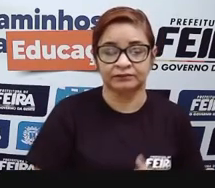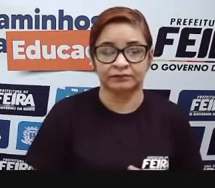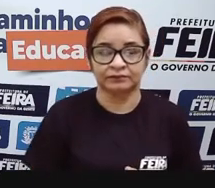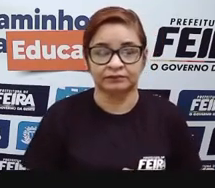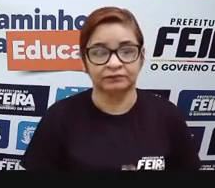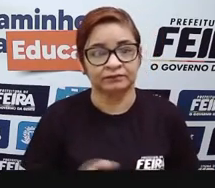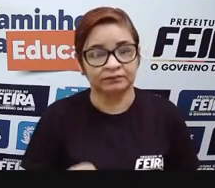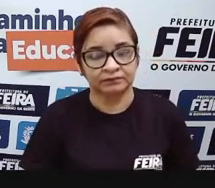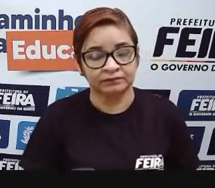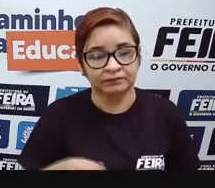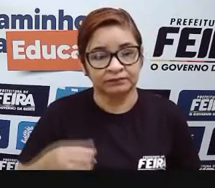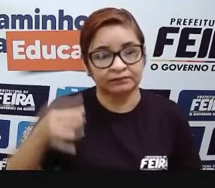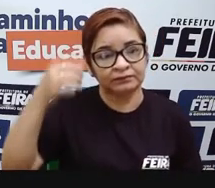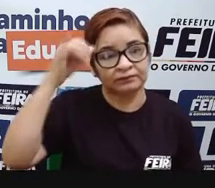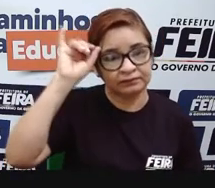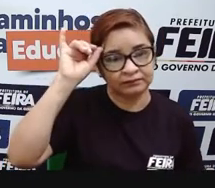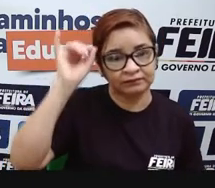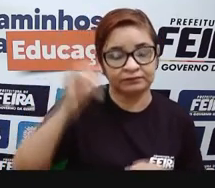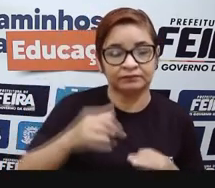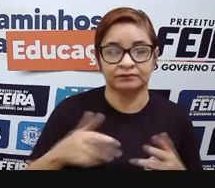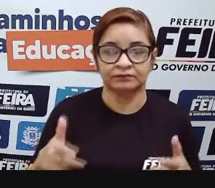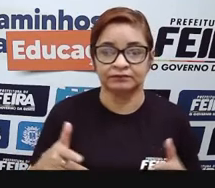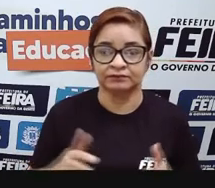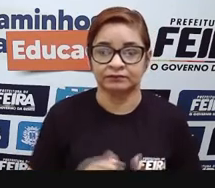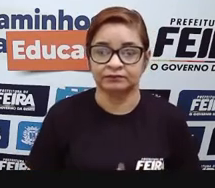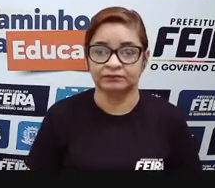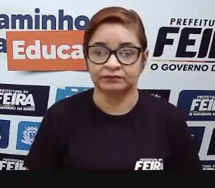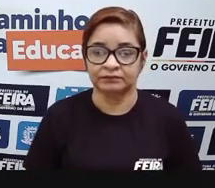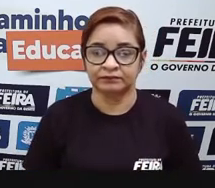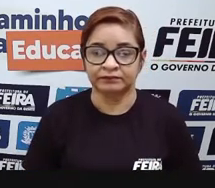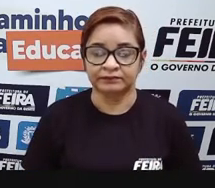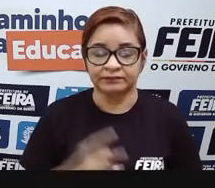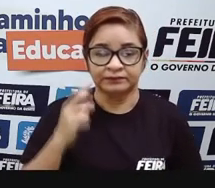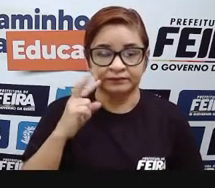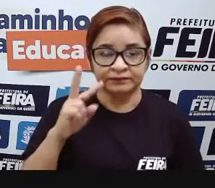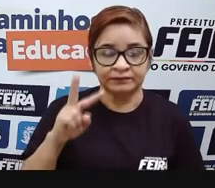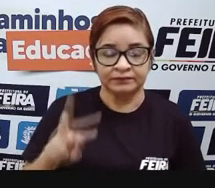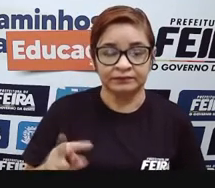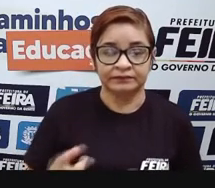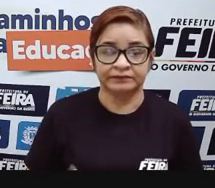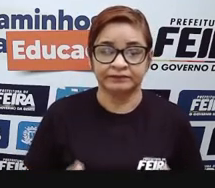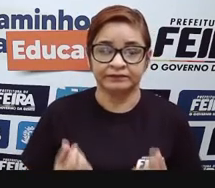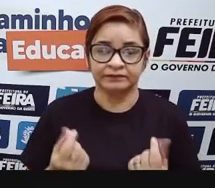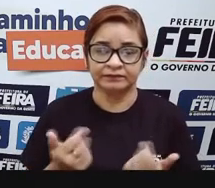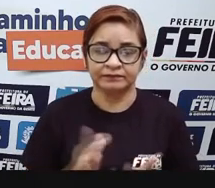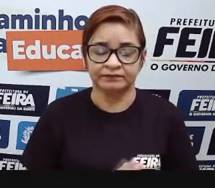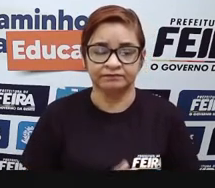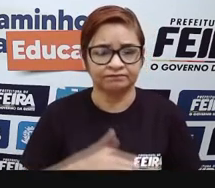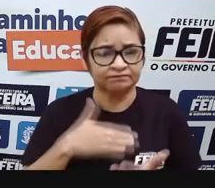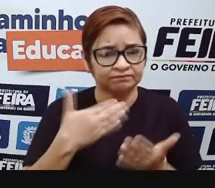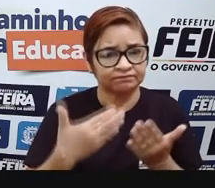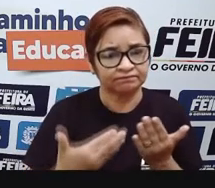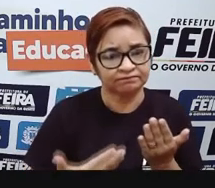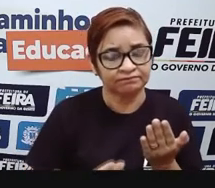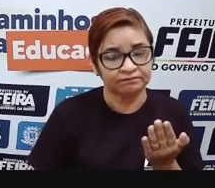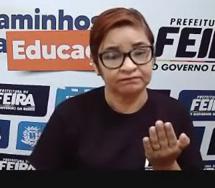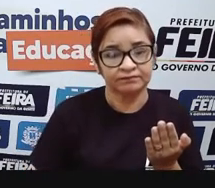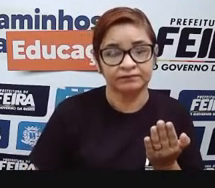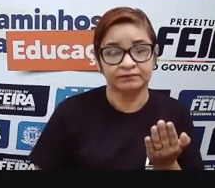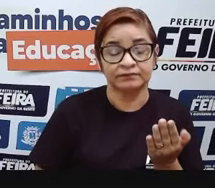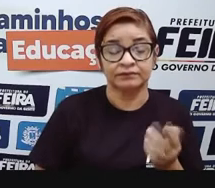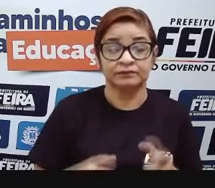Que alguns dessas, dessa fonte de economia, ela caiu ao longo do tempo. Ela foi dando